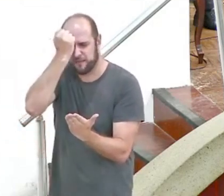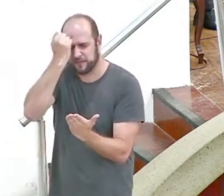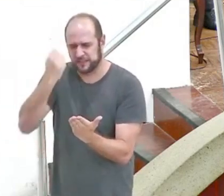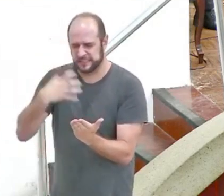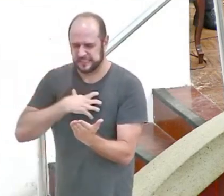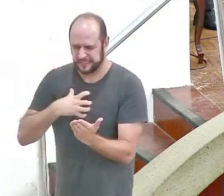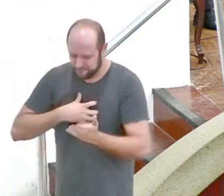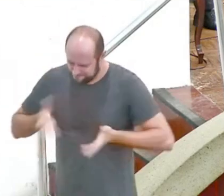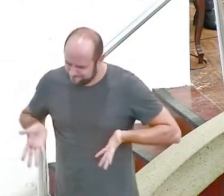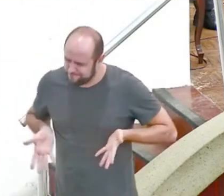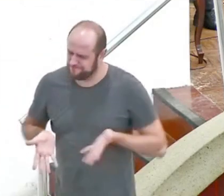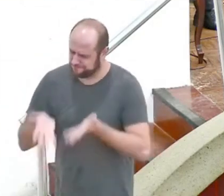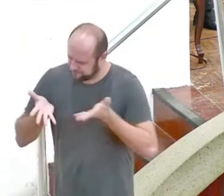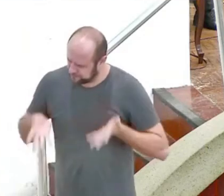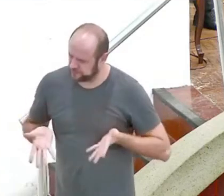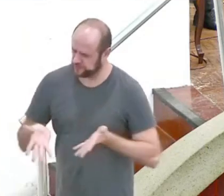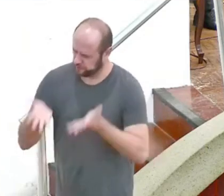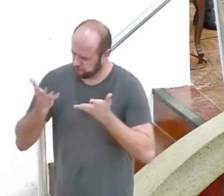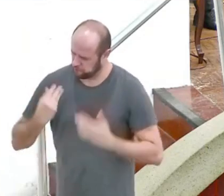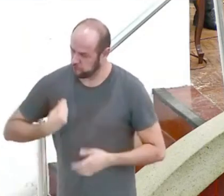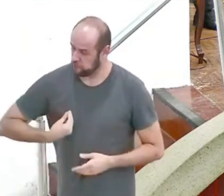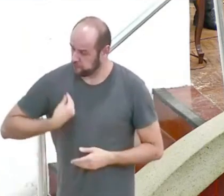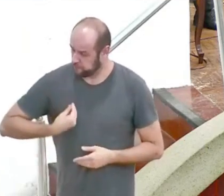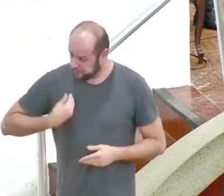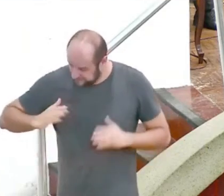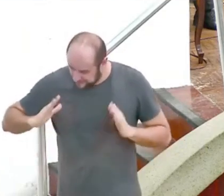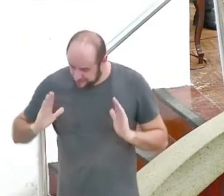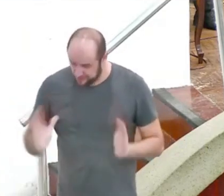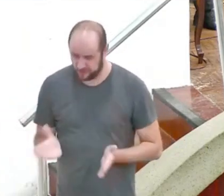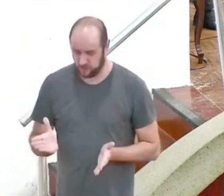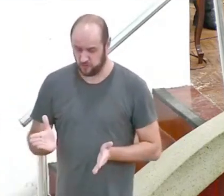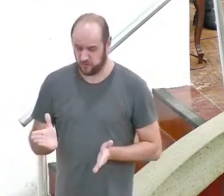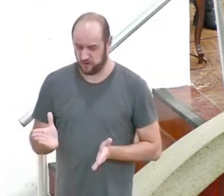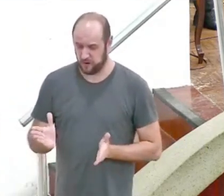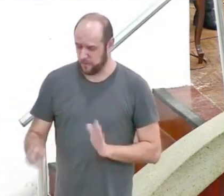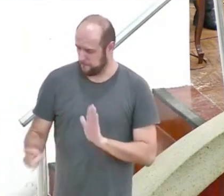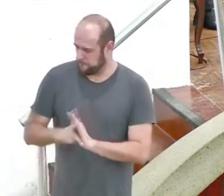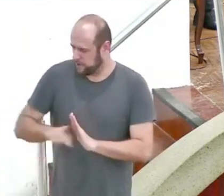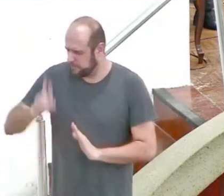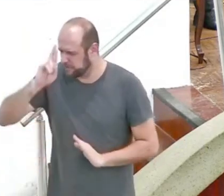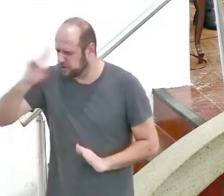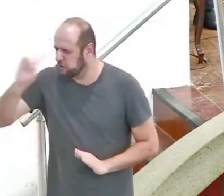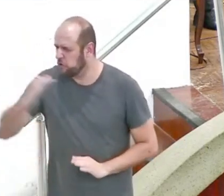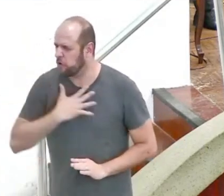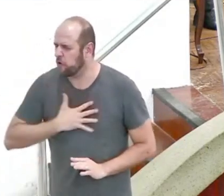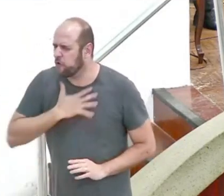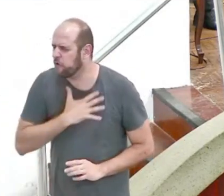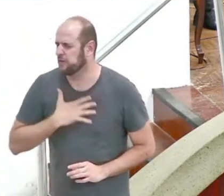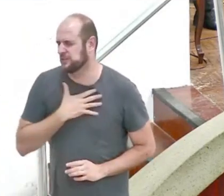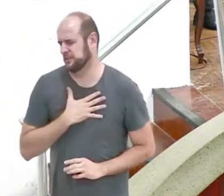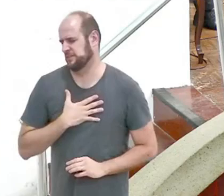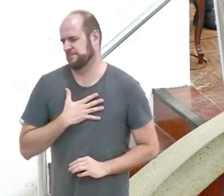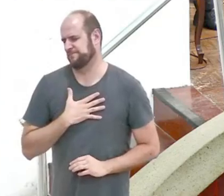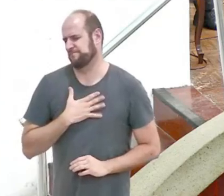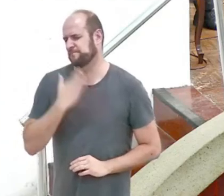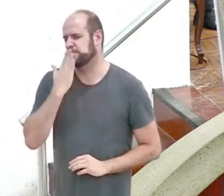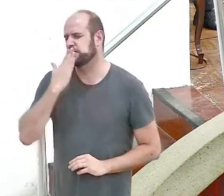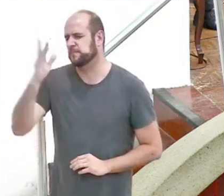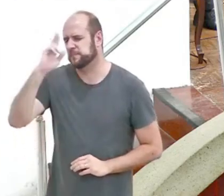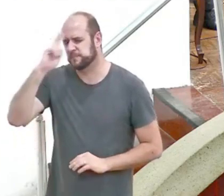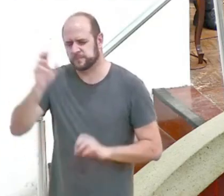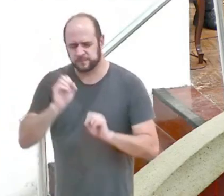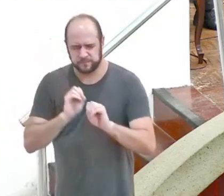encorajados por ela, a viver uma vida digna do Senhor, que Te agrada, ensina-nos,